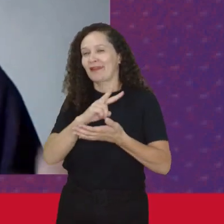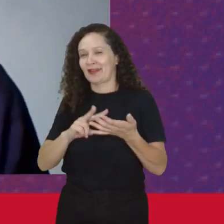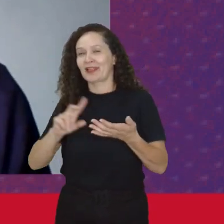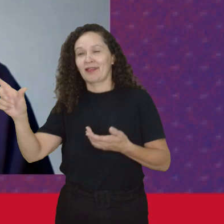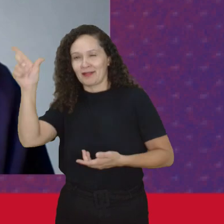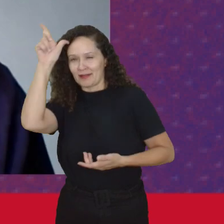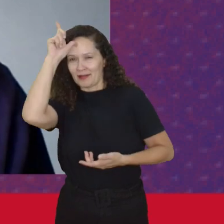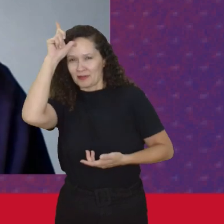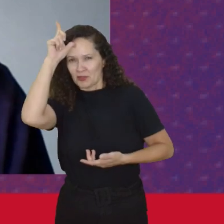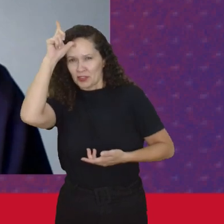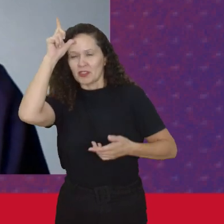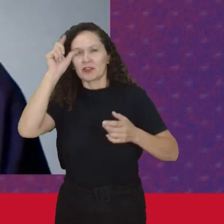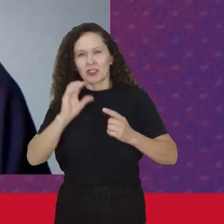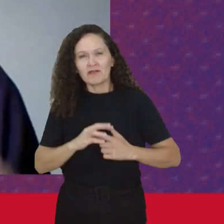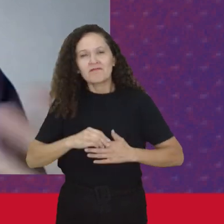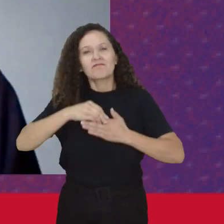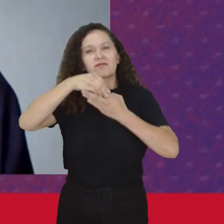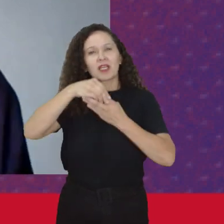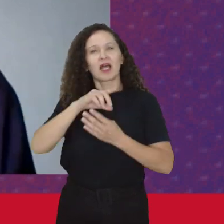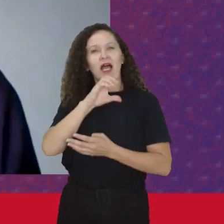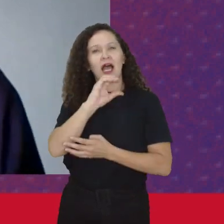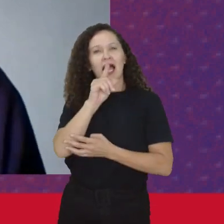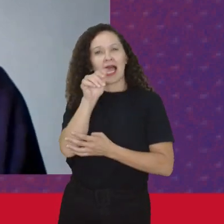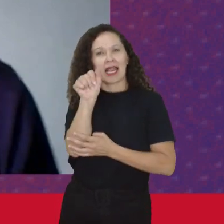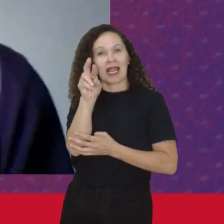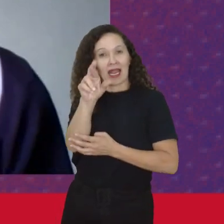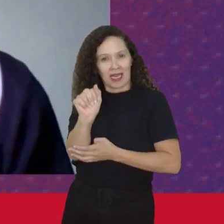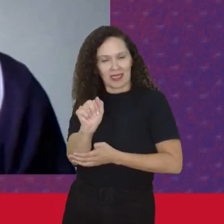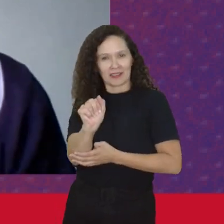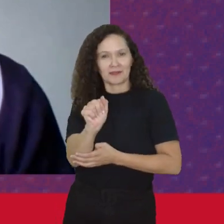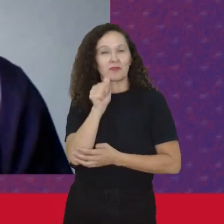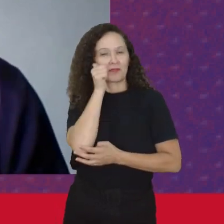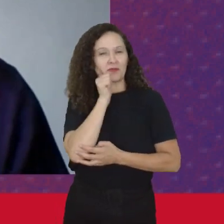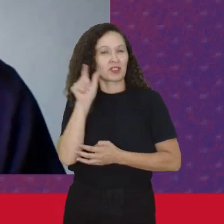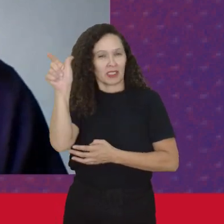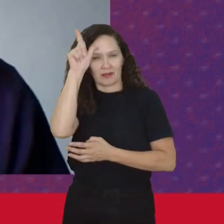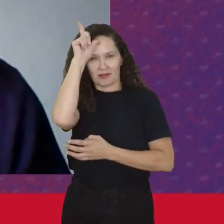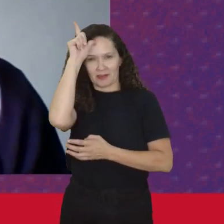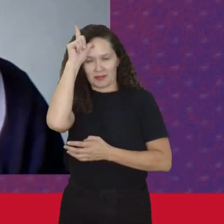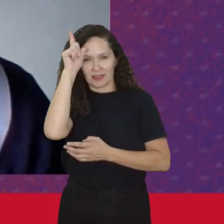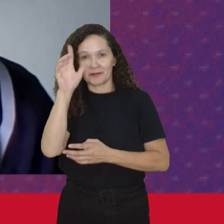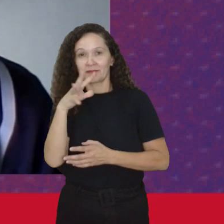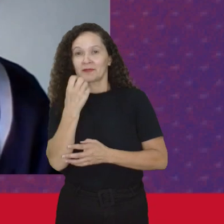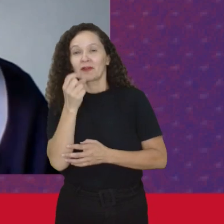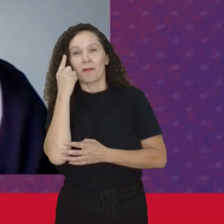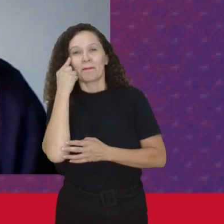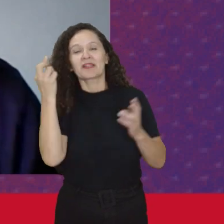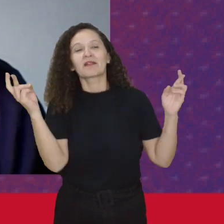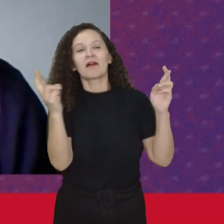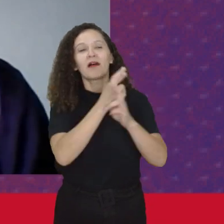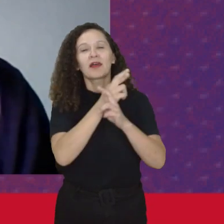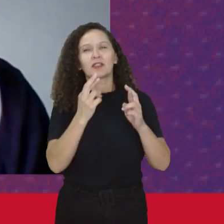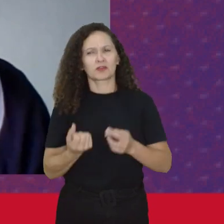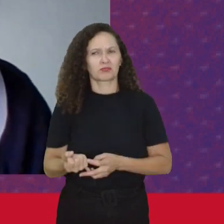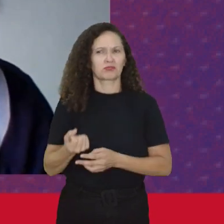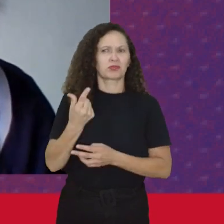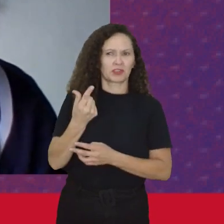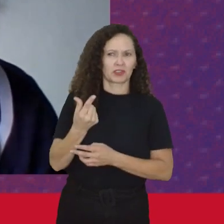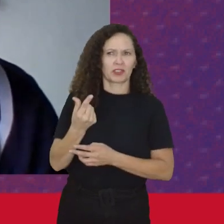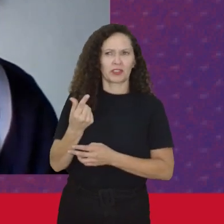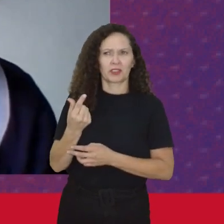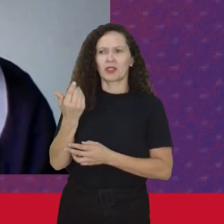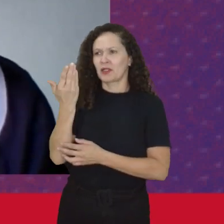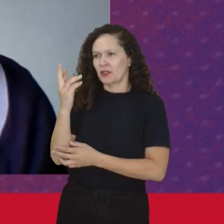liderado Pela Clara Zetkin Mas a gente Cada vez mais A relação estreita Da Rosa de